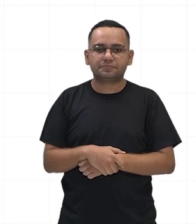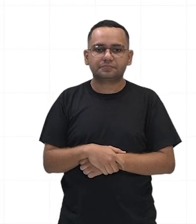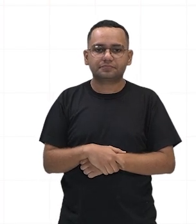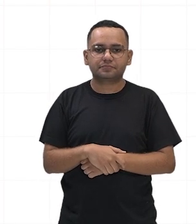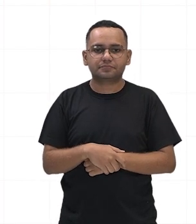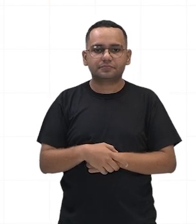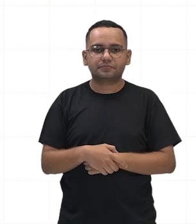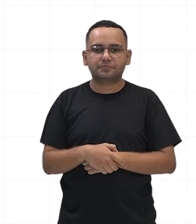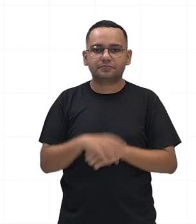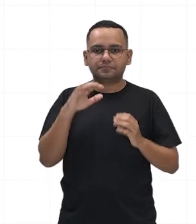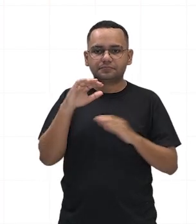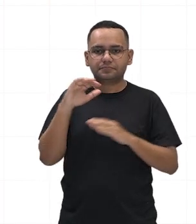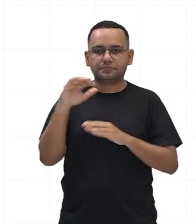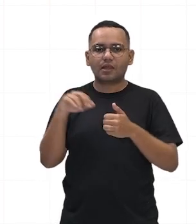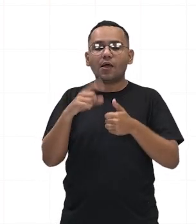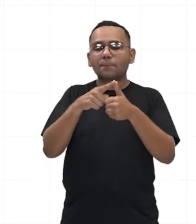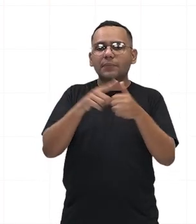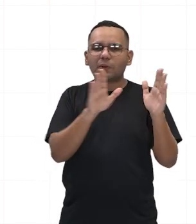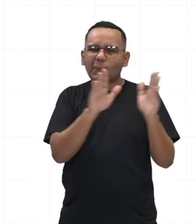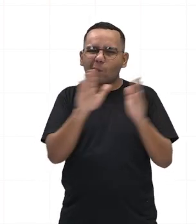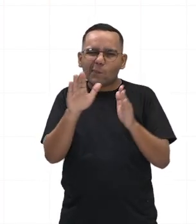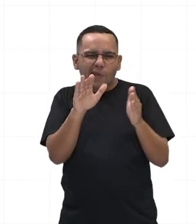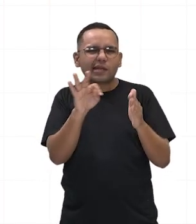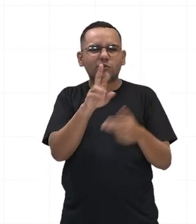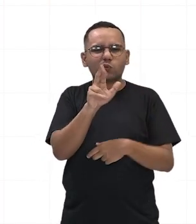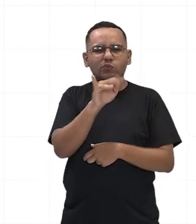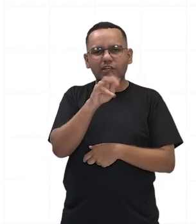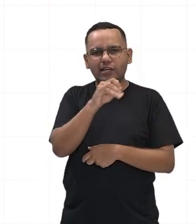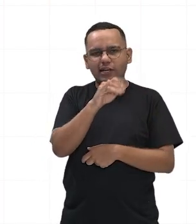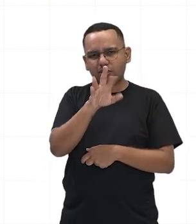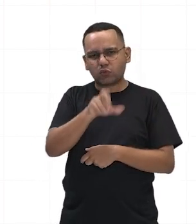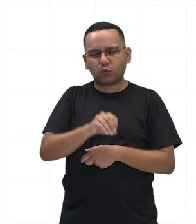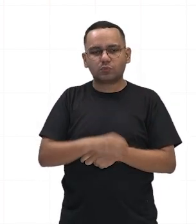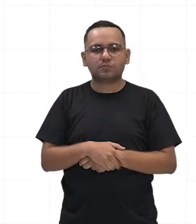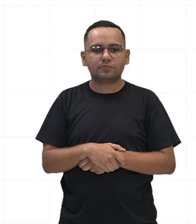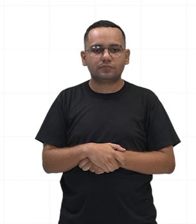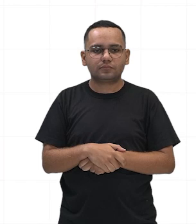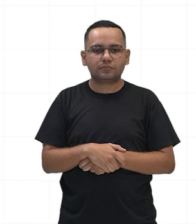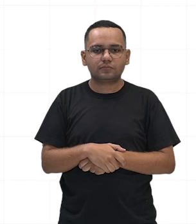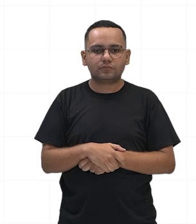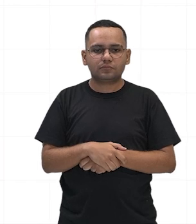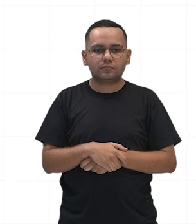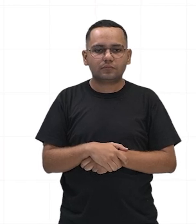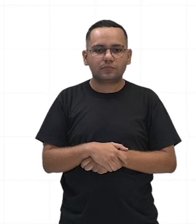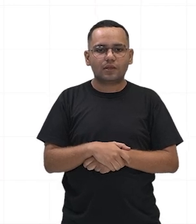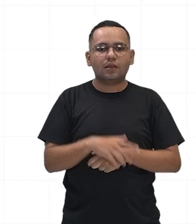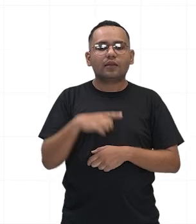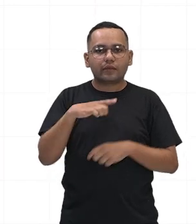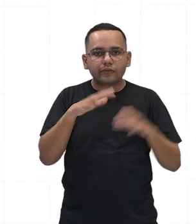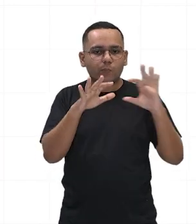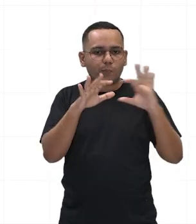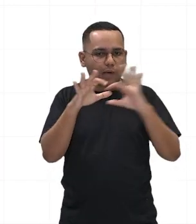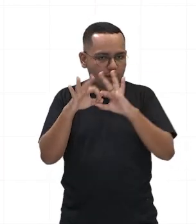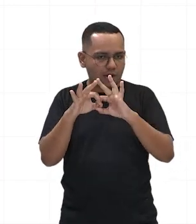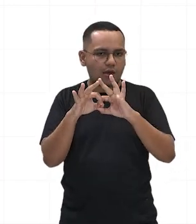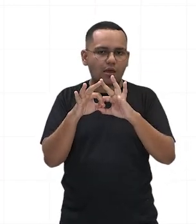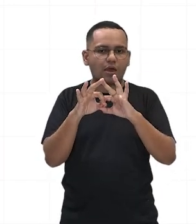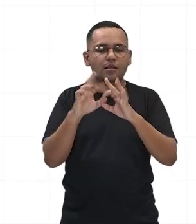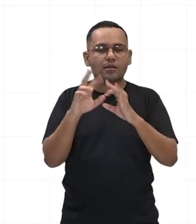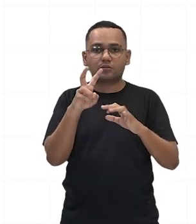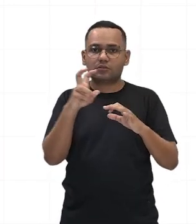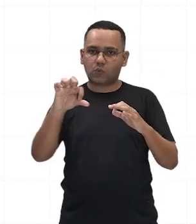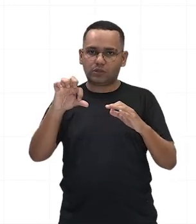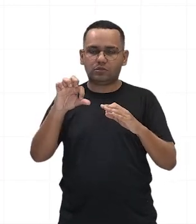triunvirato, como é que ele estava constituindo? O primeiro triunvirato foi uma aliança estabelecida em 59 a